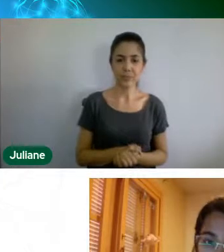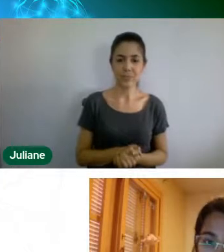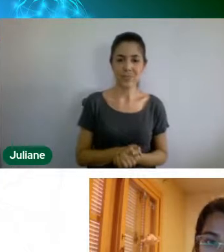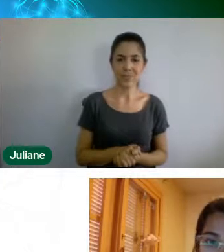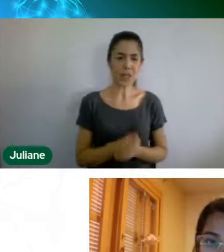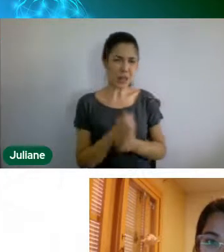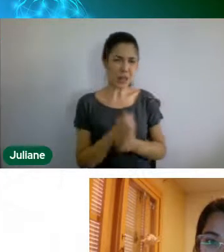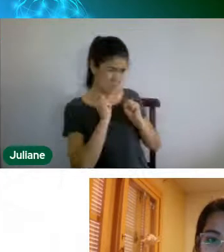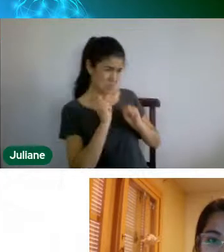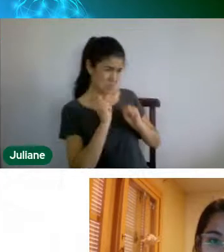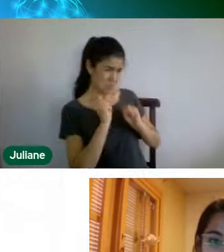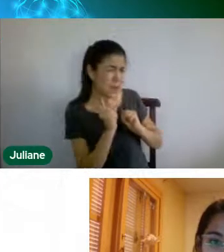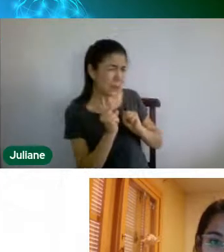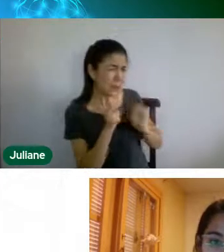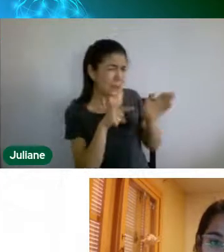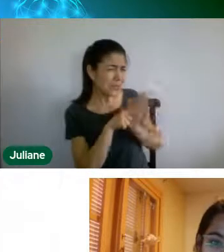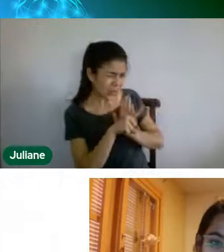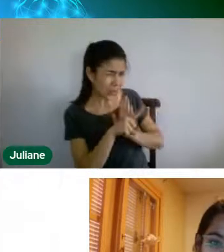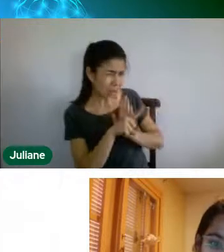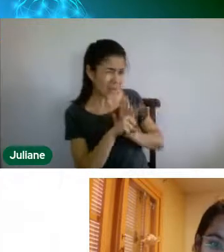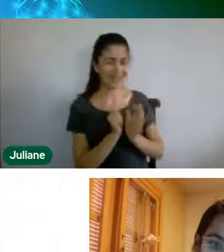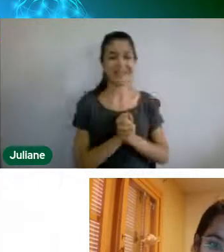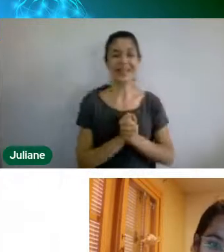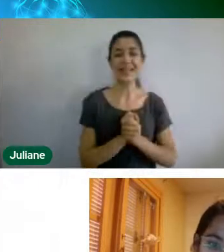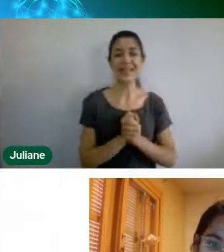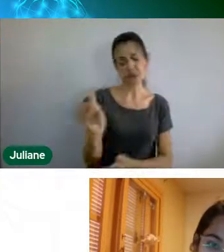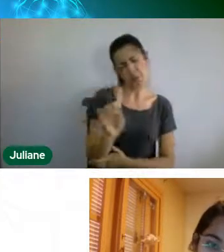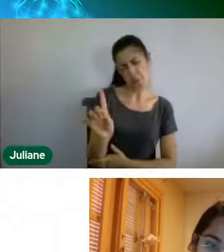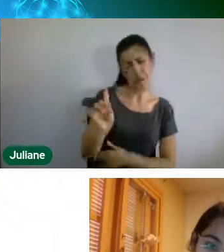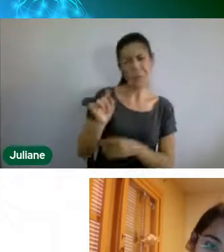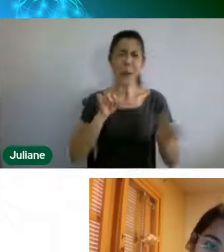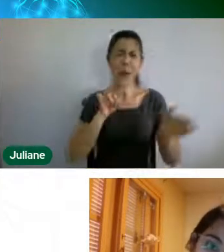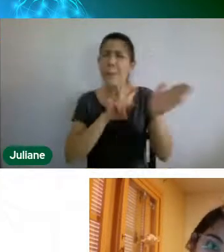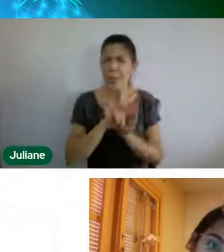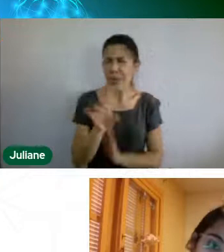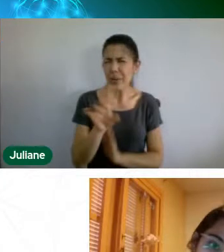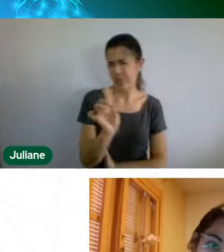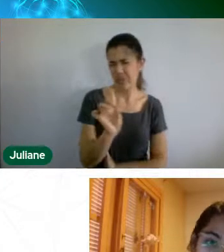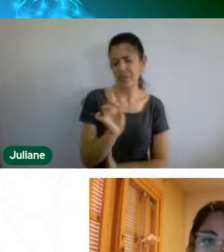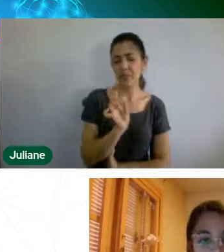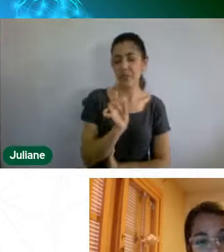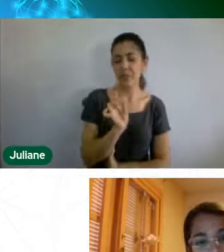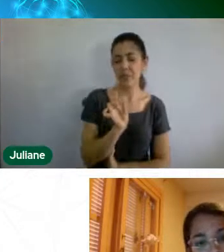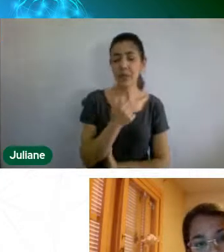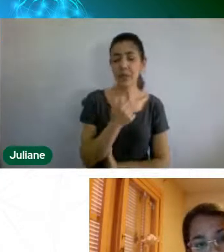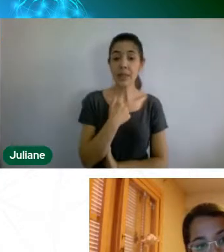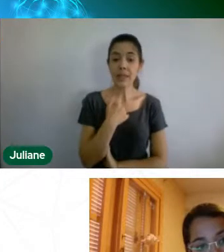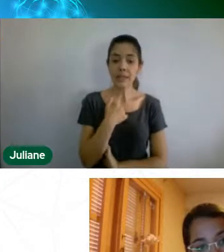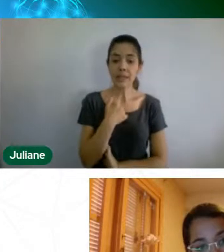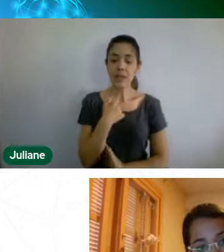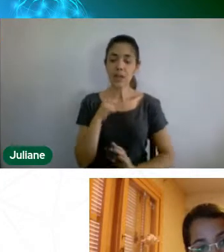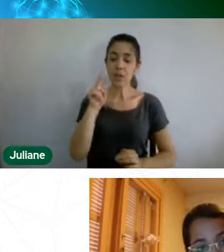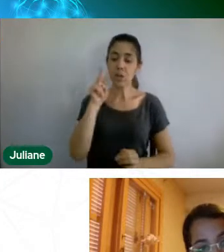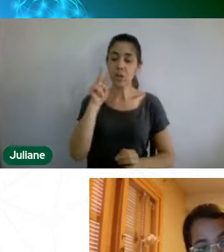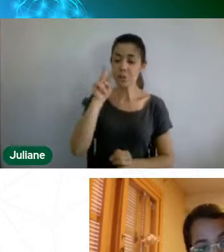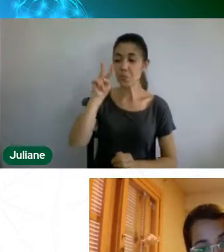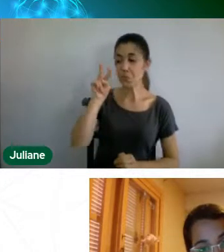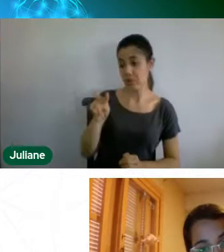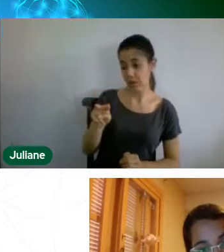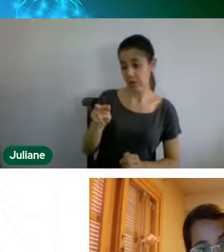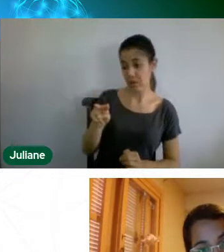Posso questionar? Na verdade, nem é tanto um questionamento, por exemplo, eu estava dando uma olhada de novo no resumo,